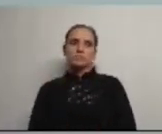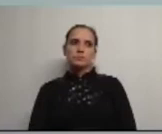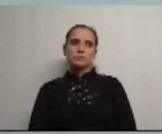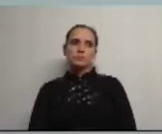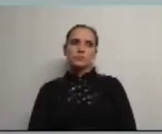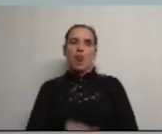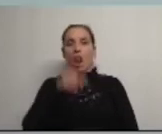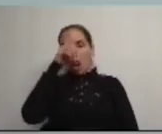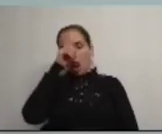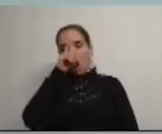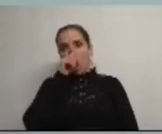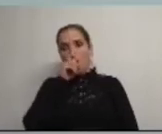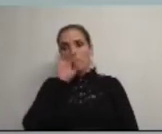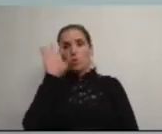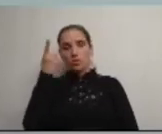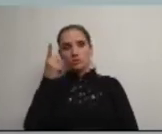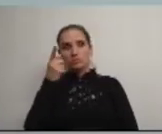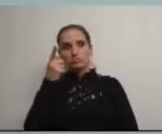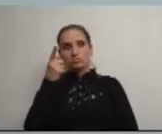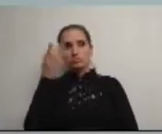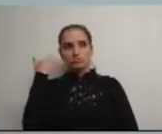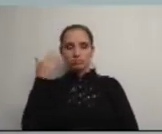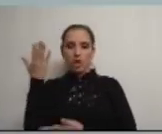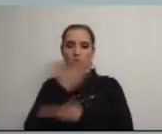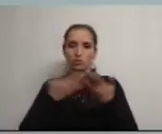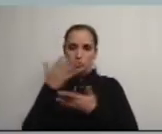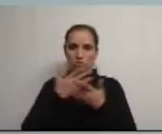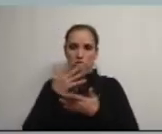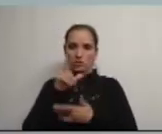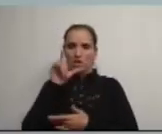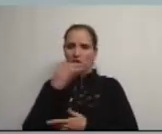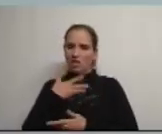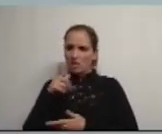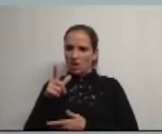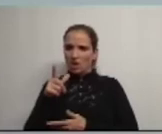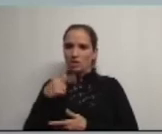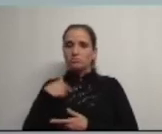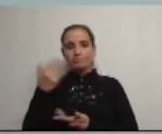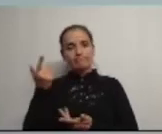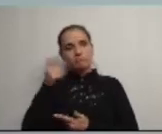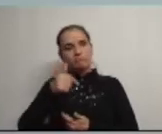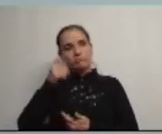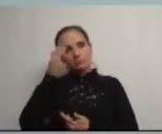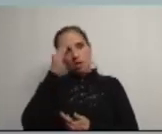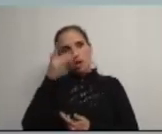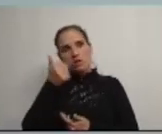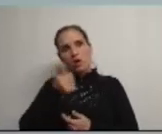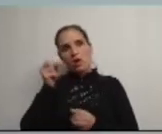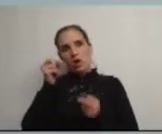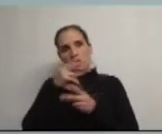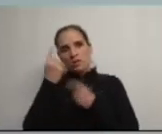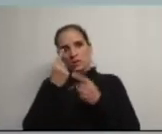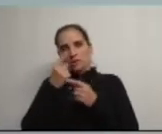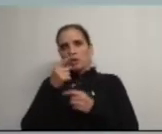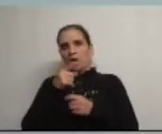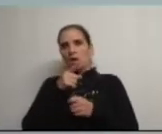relembro que a quando da fase crítica das negociações com o Lidl aconselhámos algumas vozes incómodas e